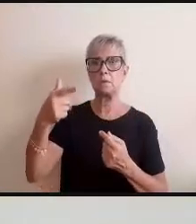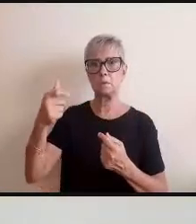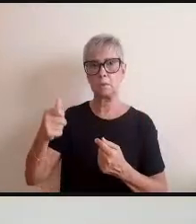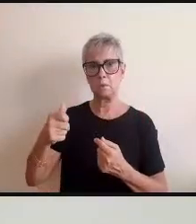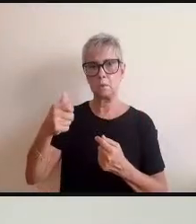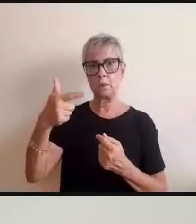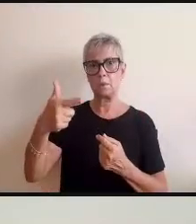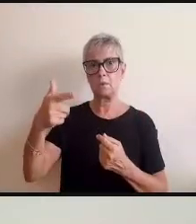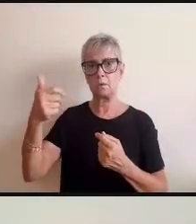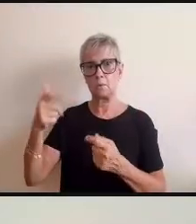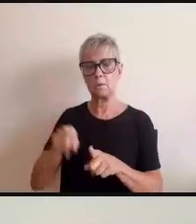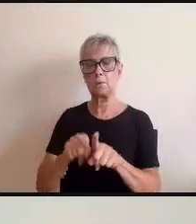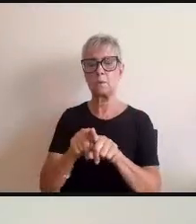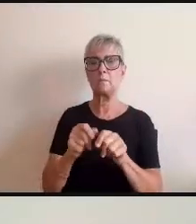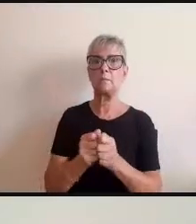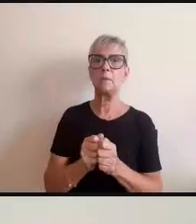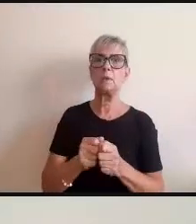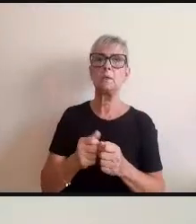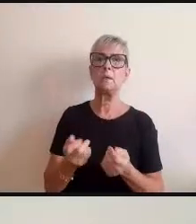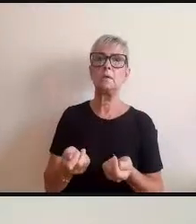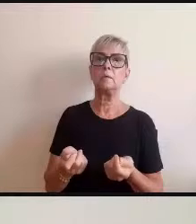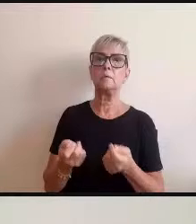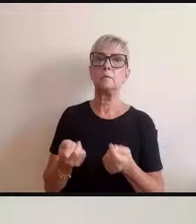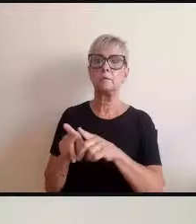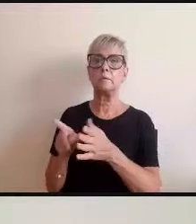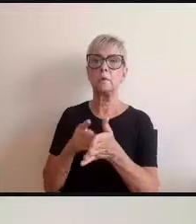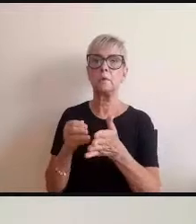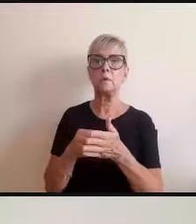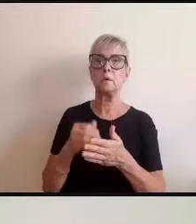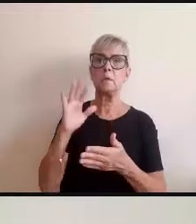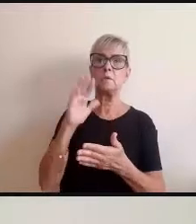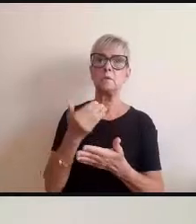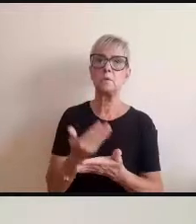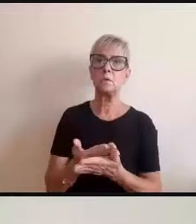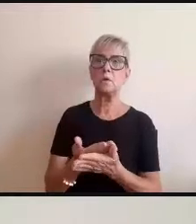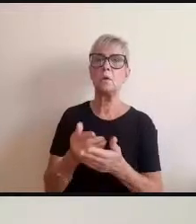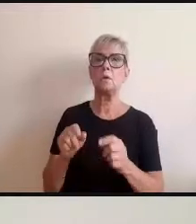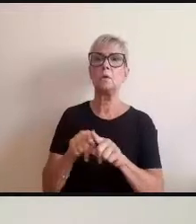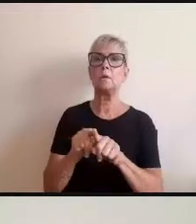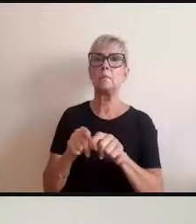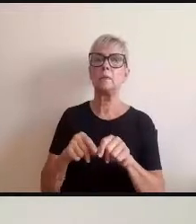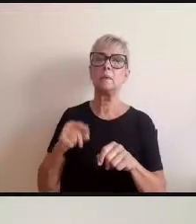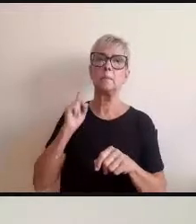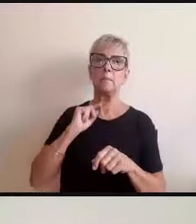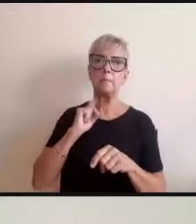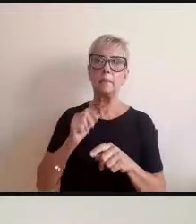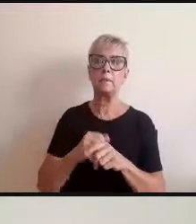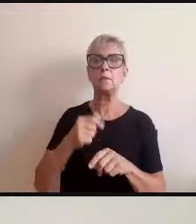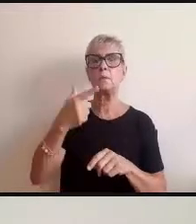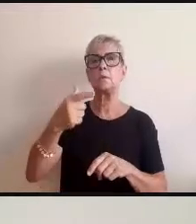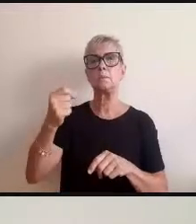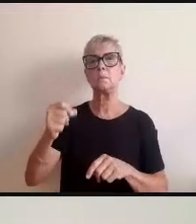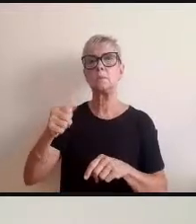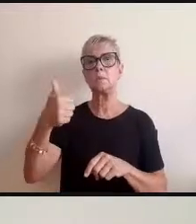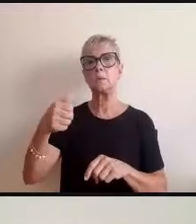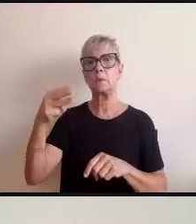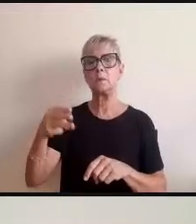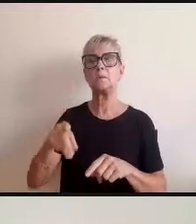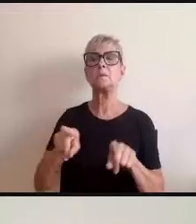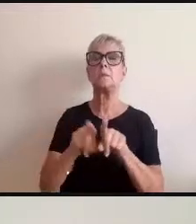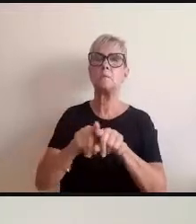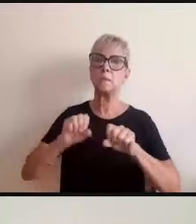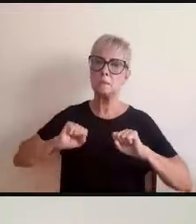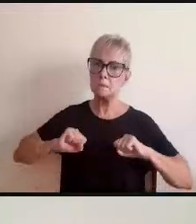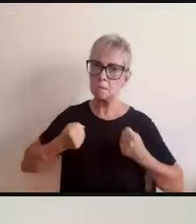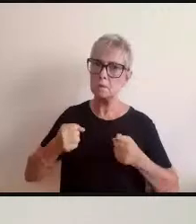mestrado em artes visuais pela Escola de Belas Artes da Universidade Federal de Minas Gerais, em 2013. Tem trabalhado atualmente na